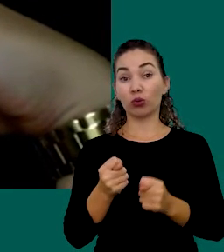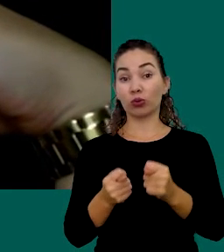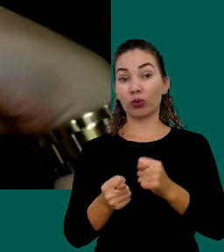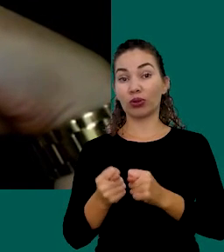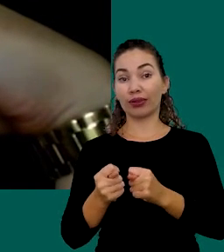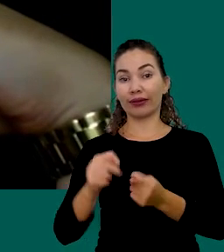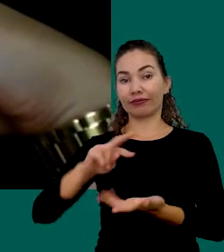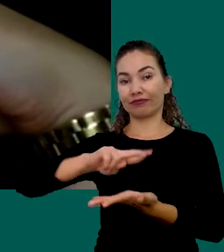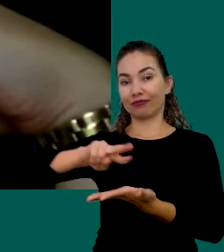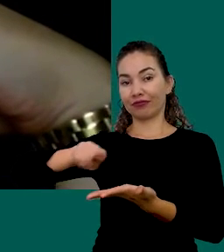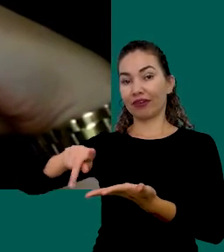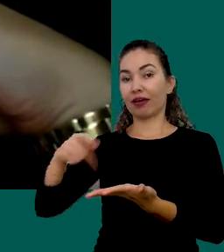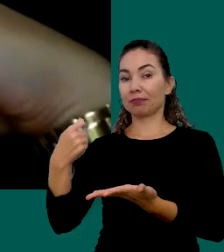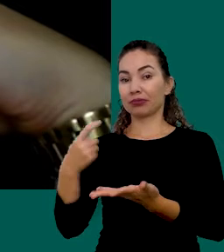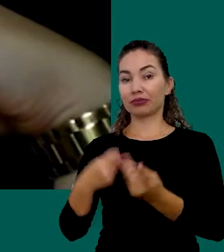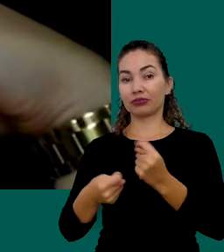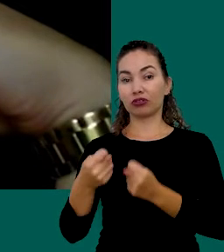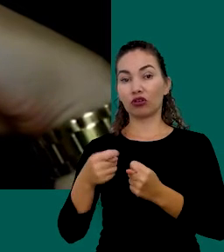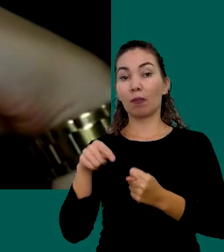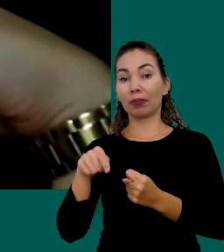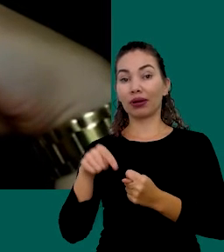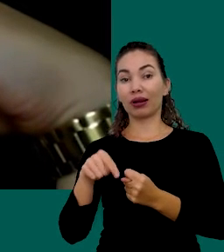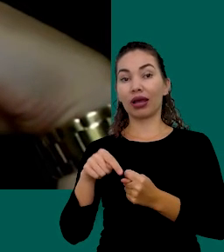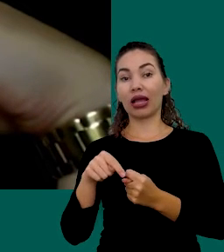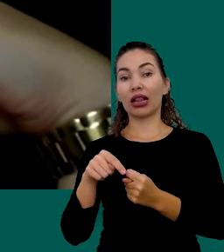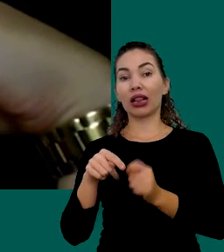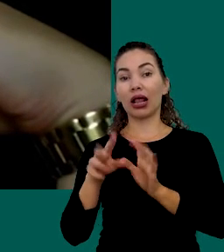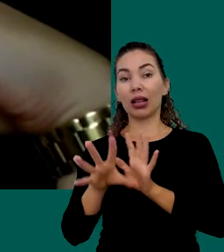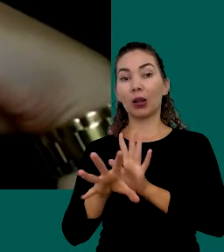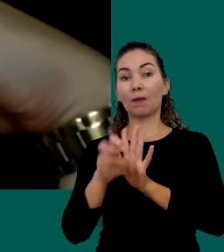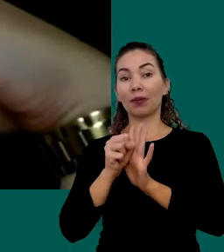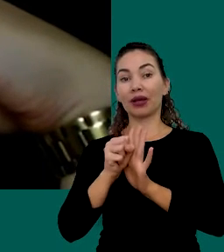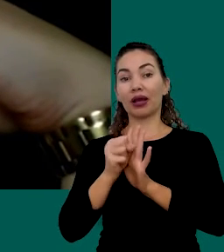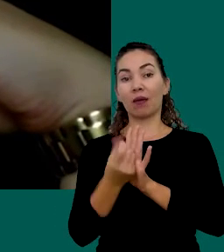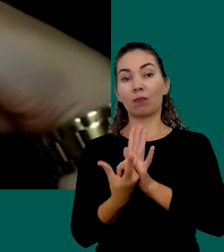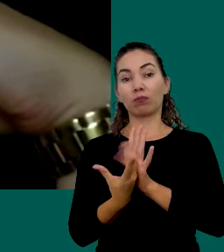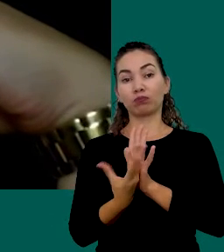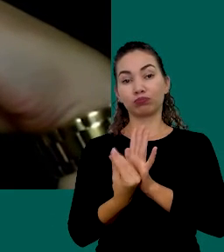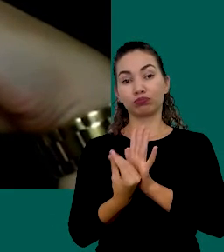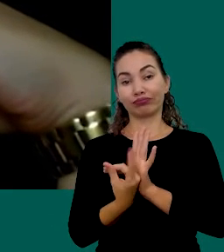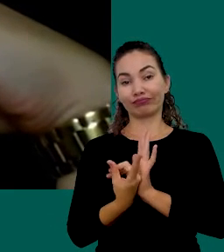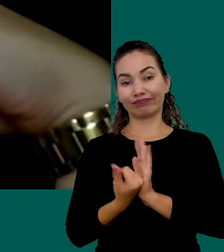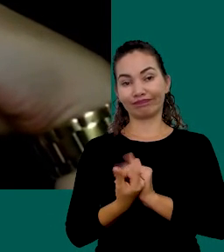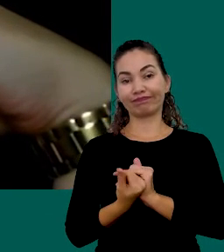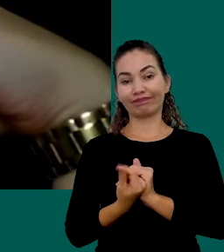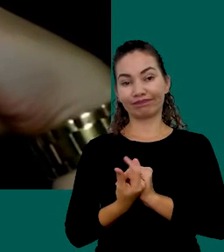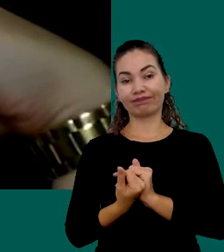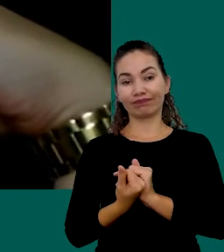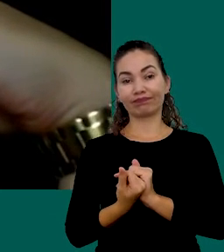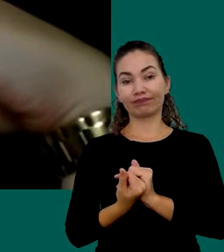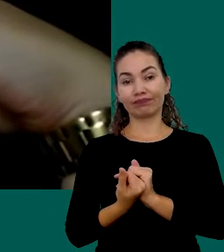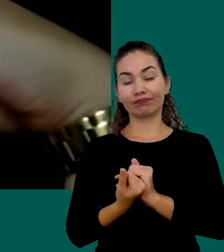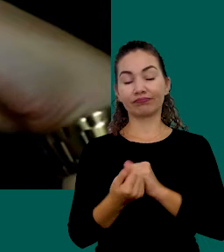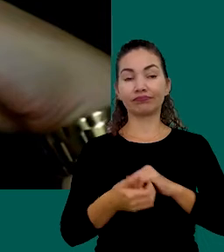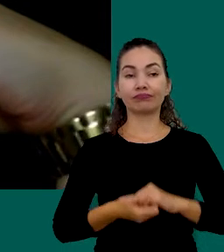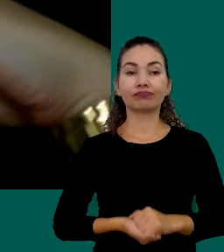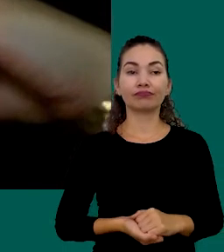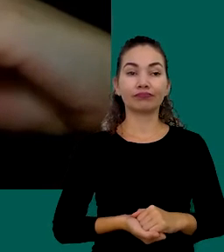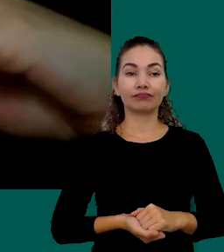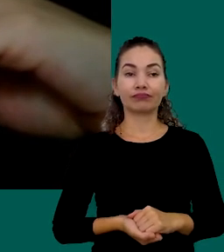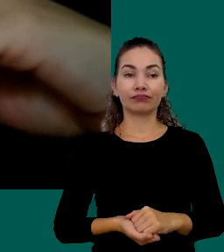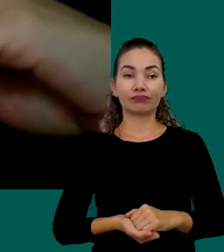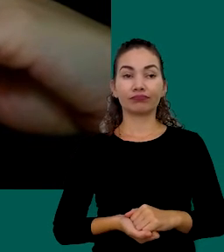Para Não Consumir Mais Do Que Elas Deveriam Do Seu Orçamento Doméstico